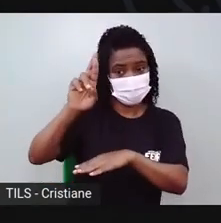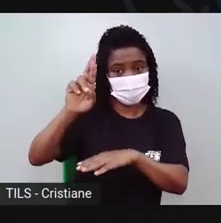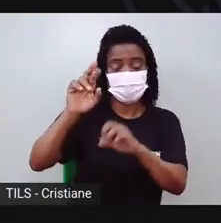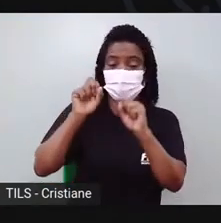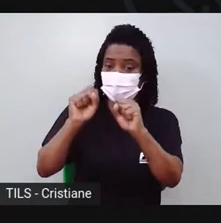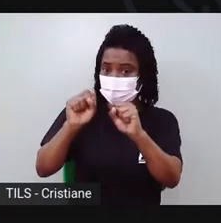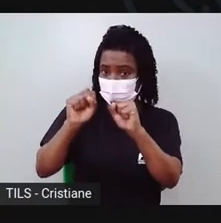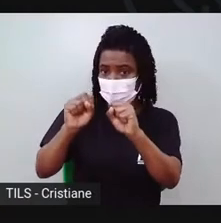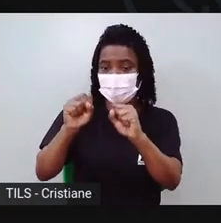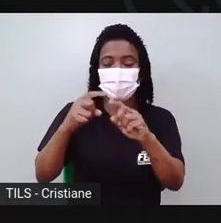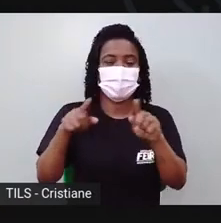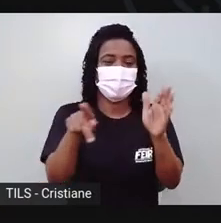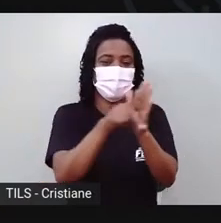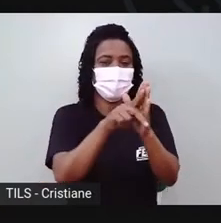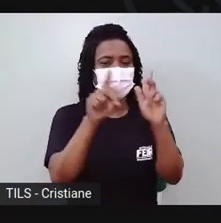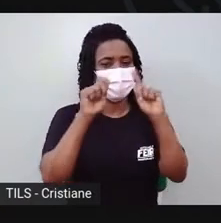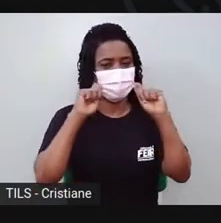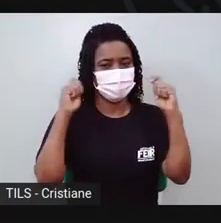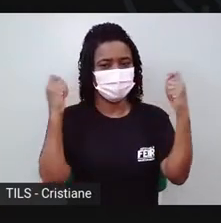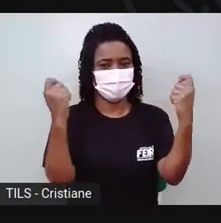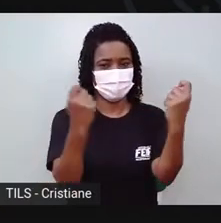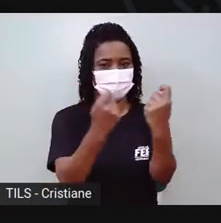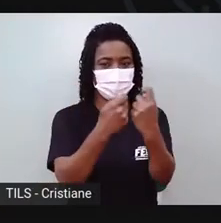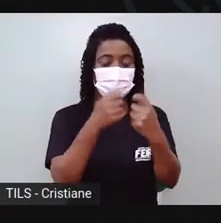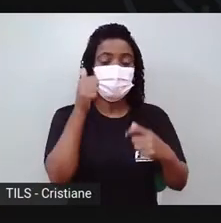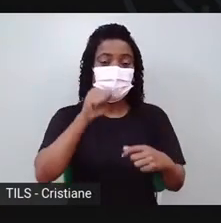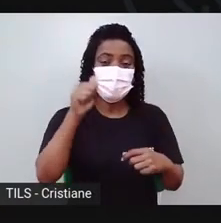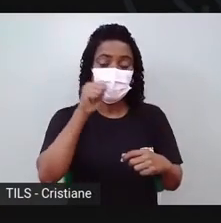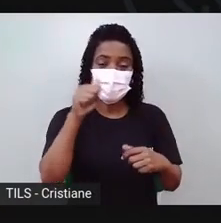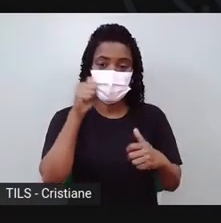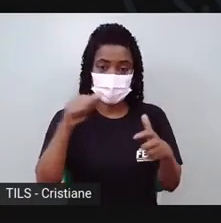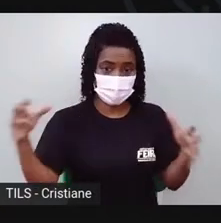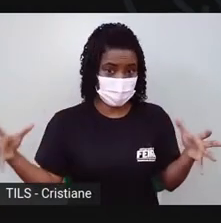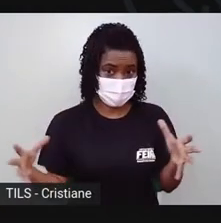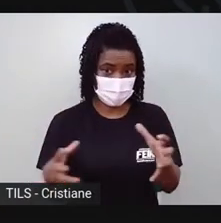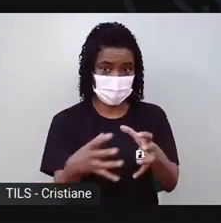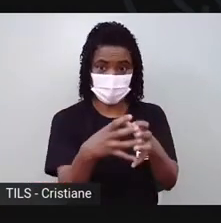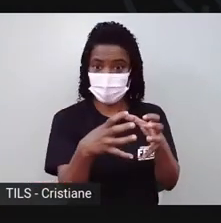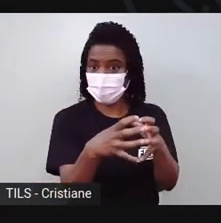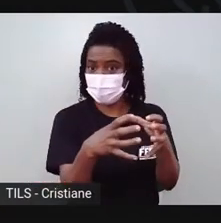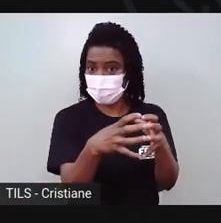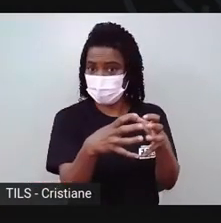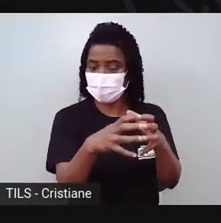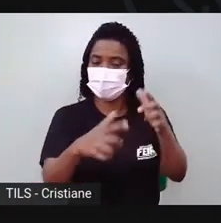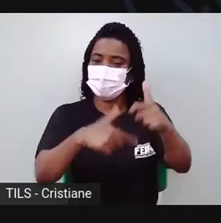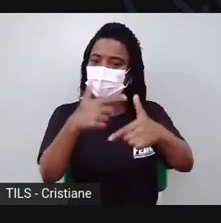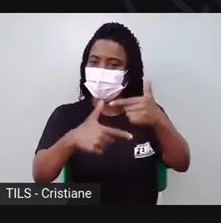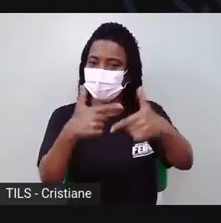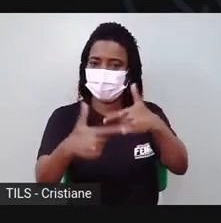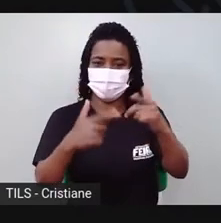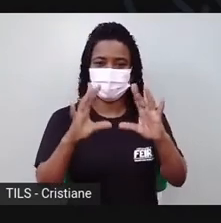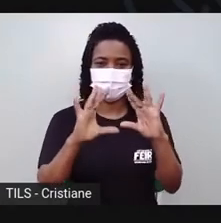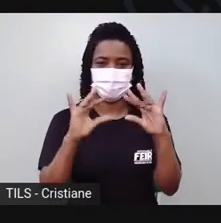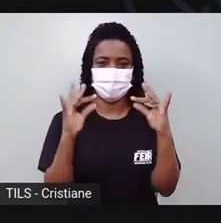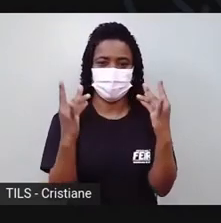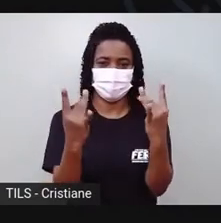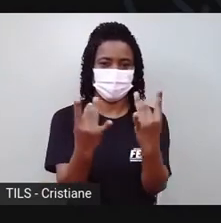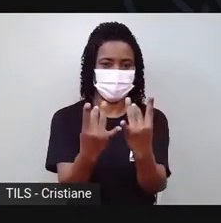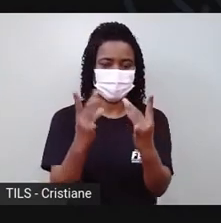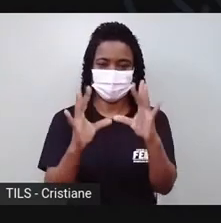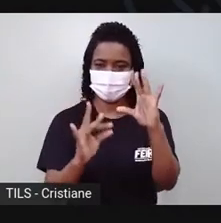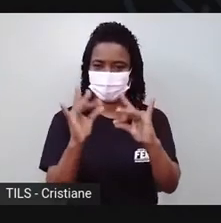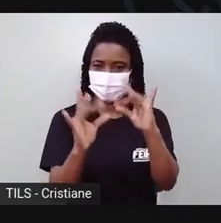associação das ceramistas, né? Das mulheres que trabalham com barro. Aí elas